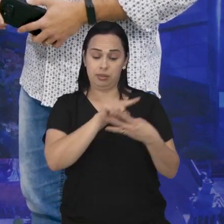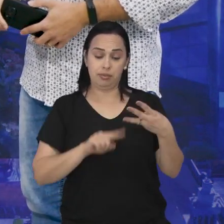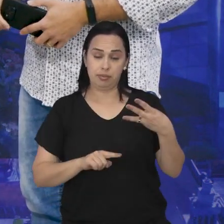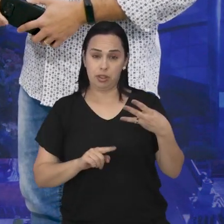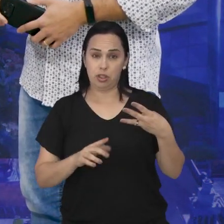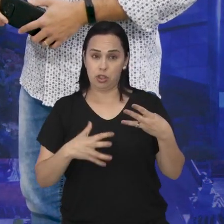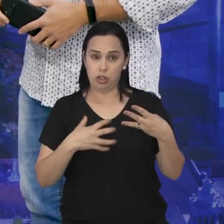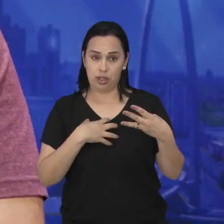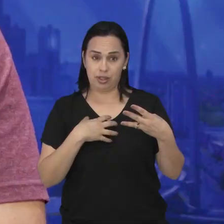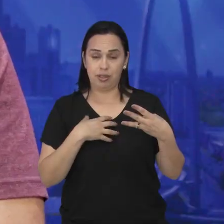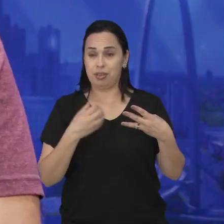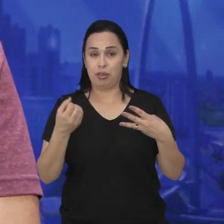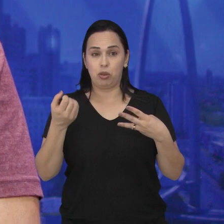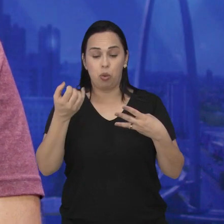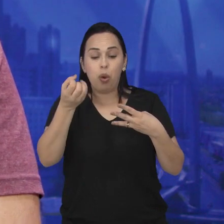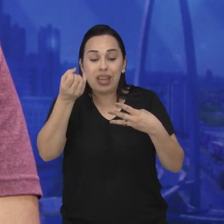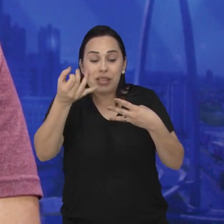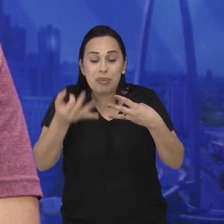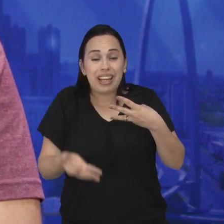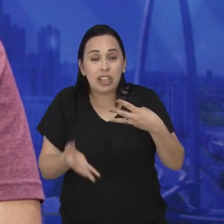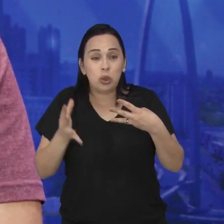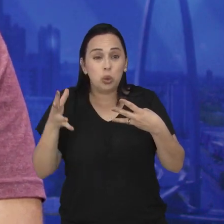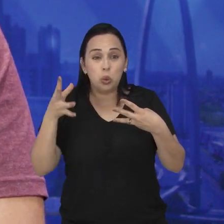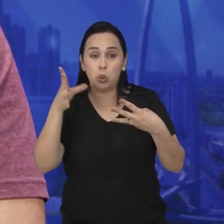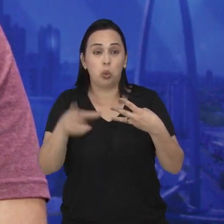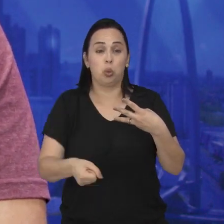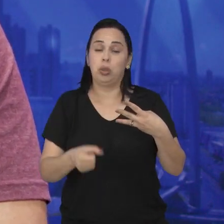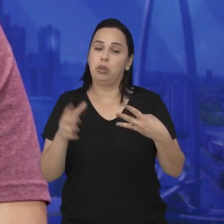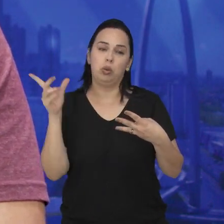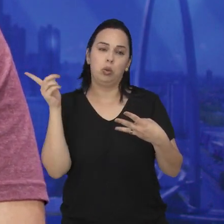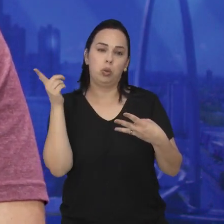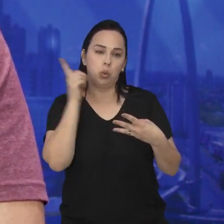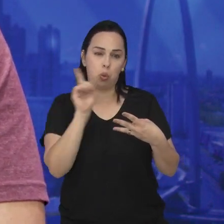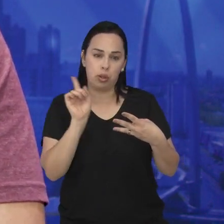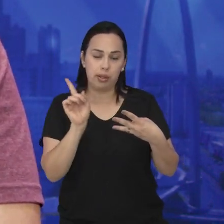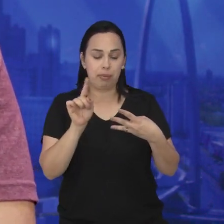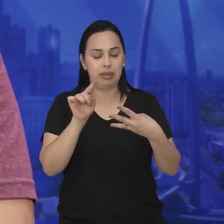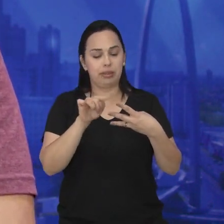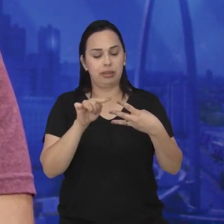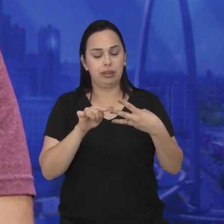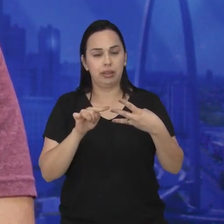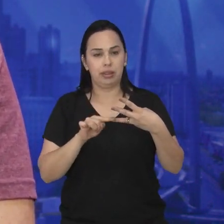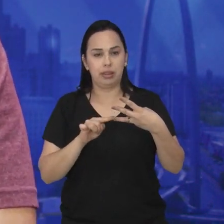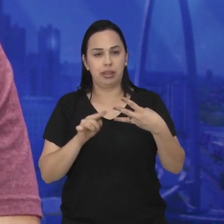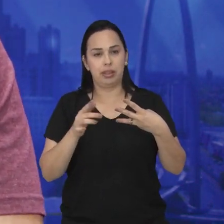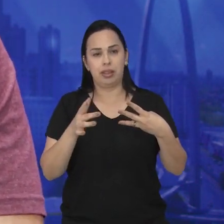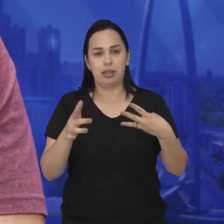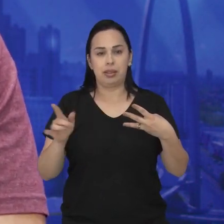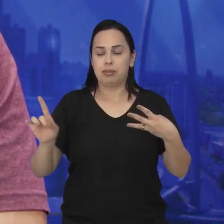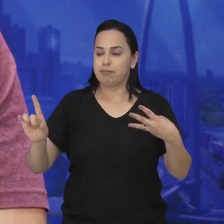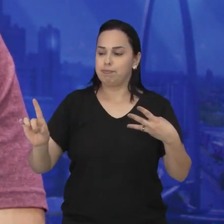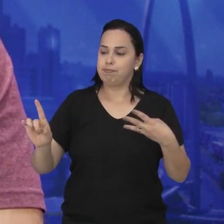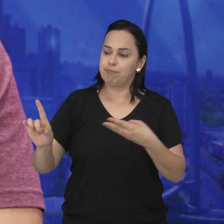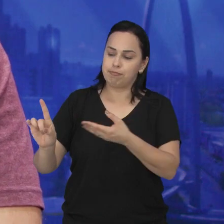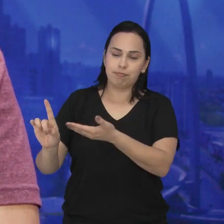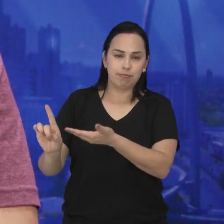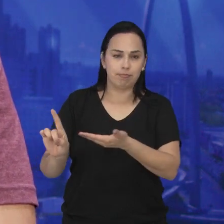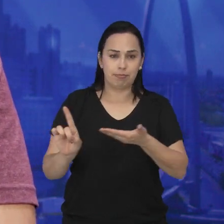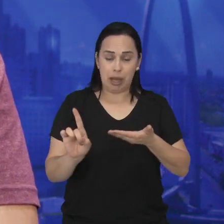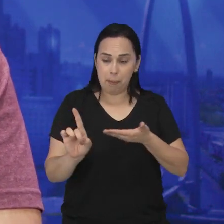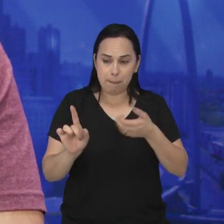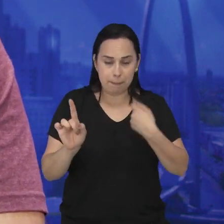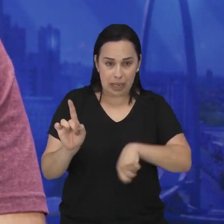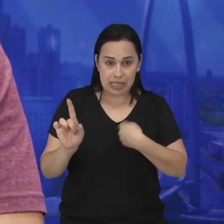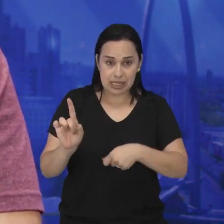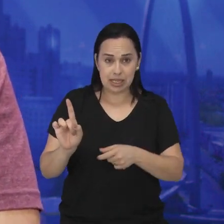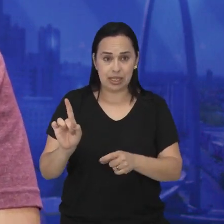formas, não vai dar tempo de falar todas elas, mas três formas da pessoa encaminhar essa pessoa que está